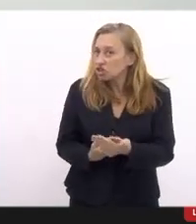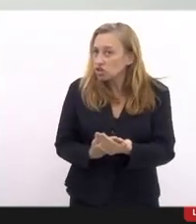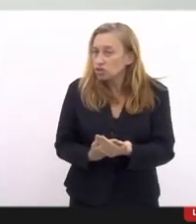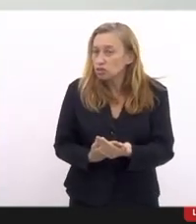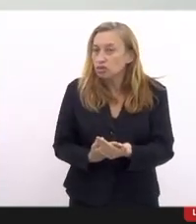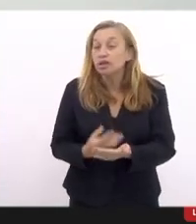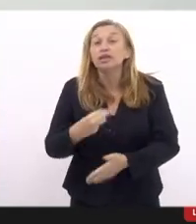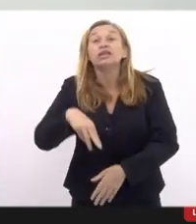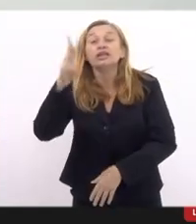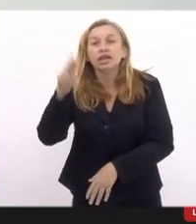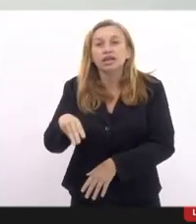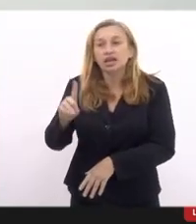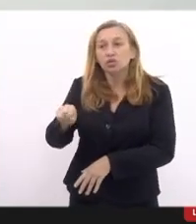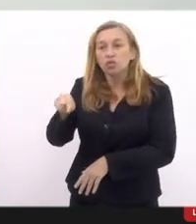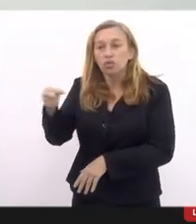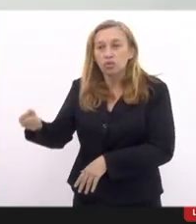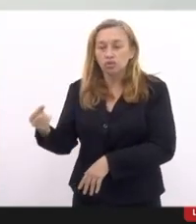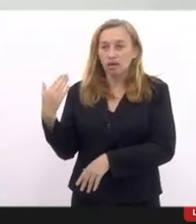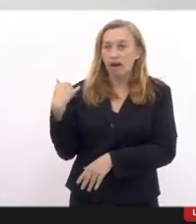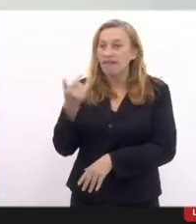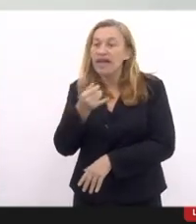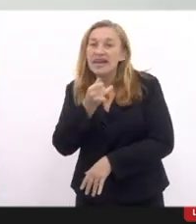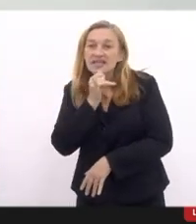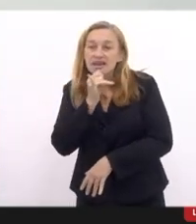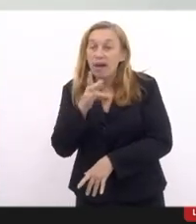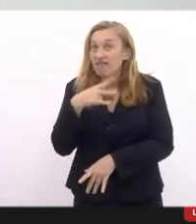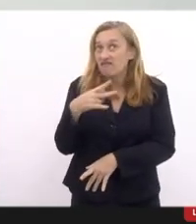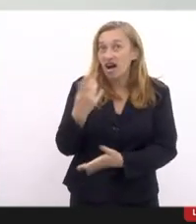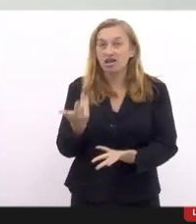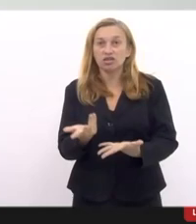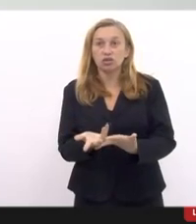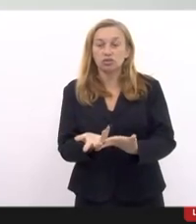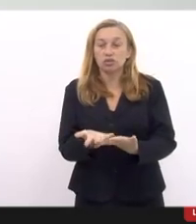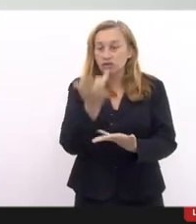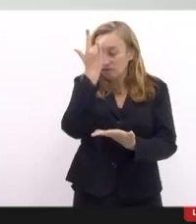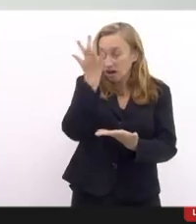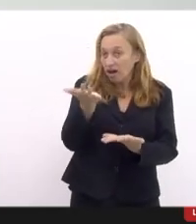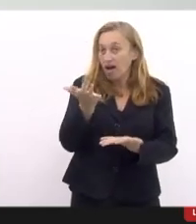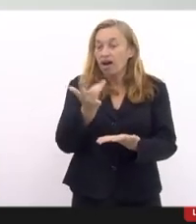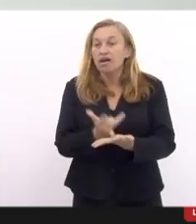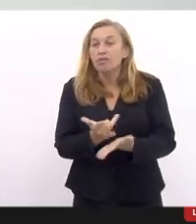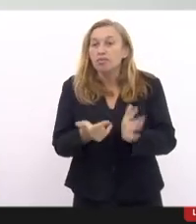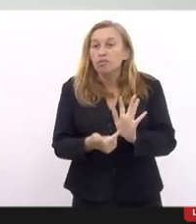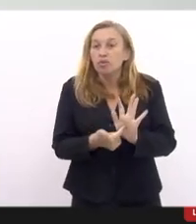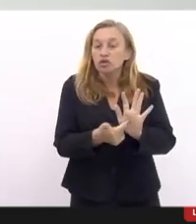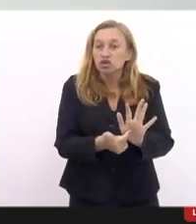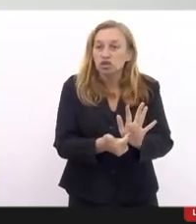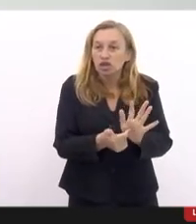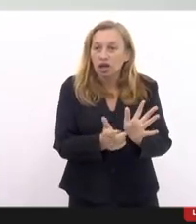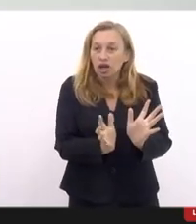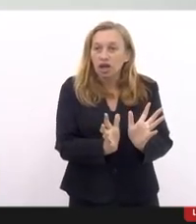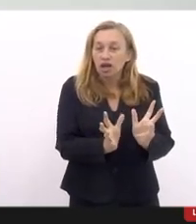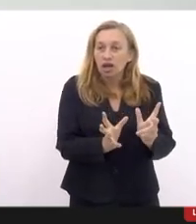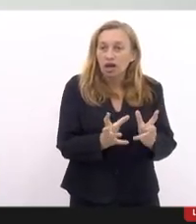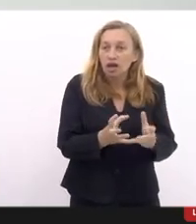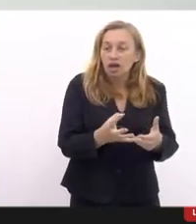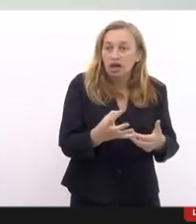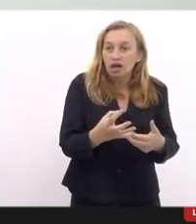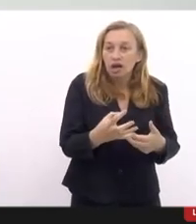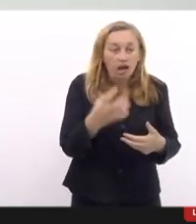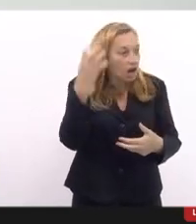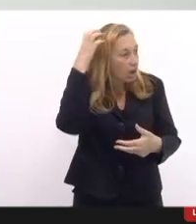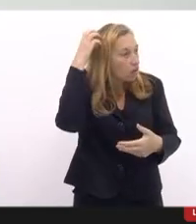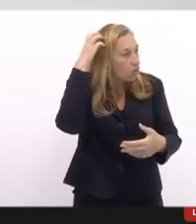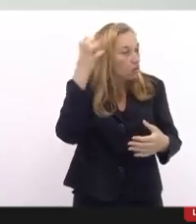quem está do outro lado, por exemplo, é muito fácil a gente apontar para as forças policiais a questão, mas,